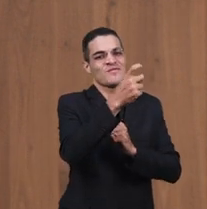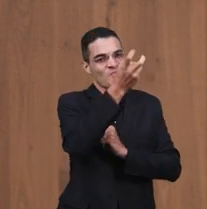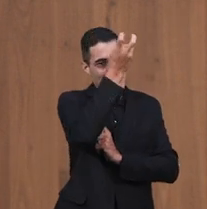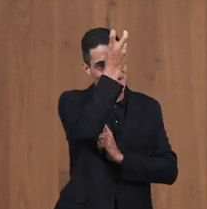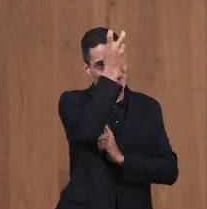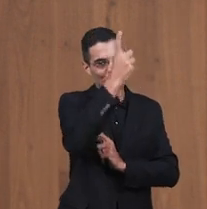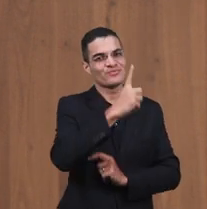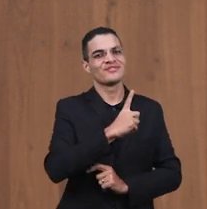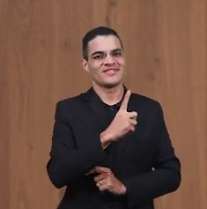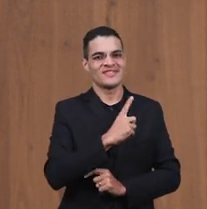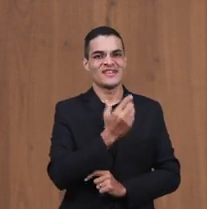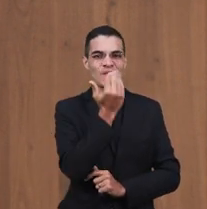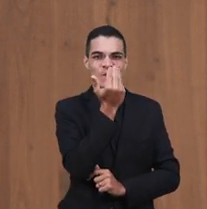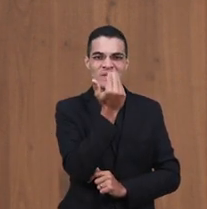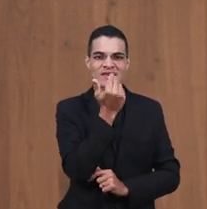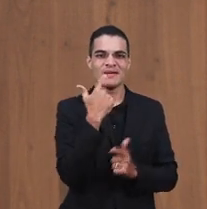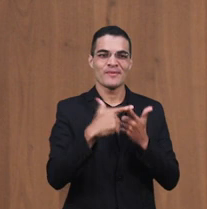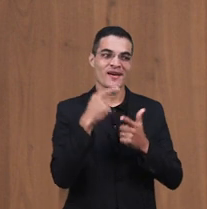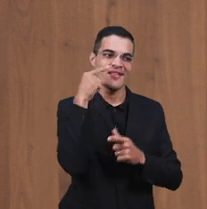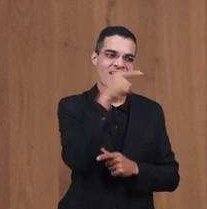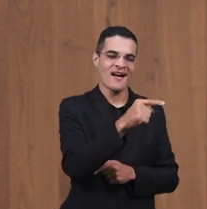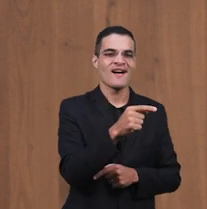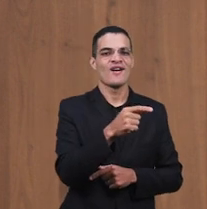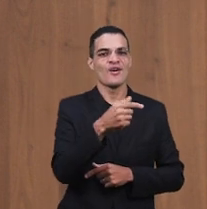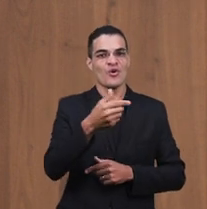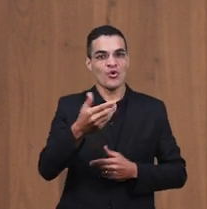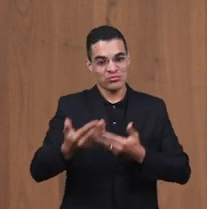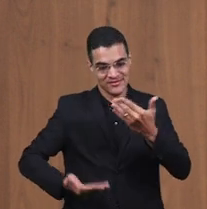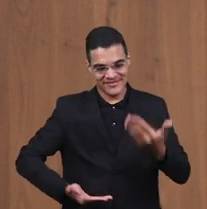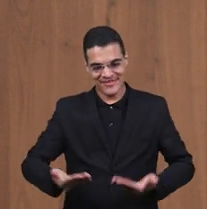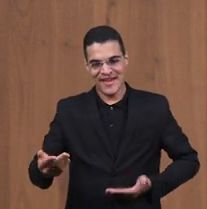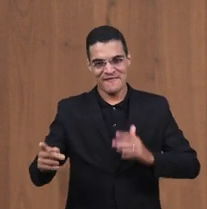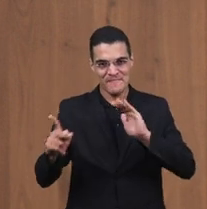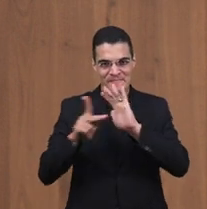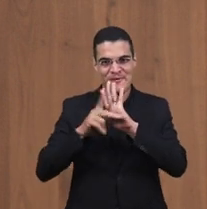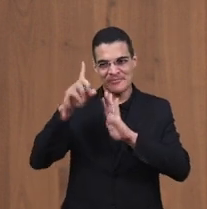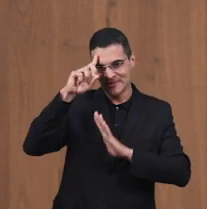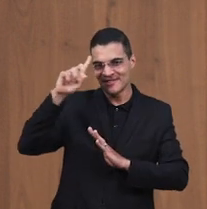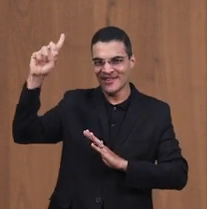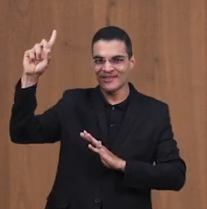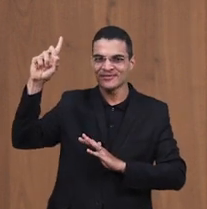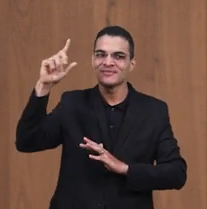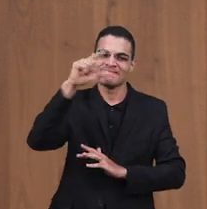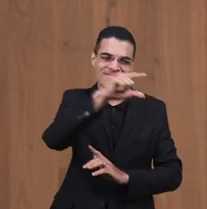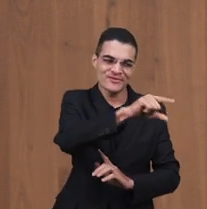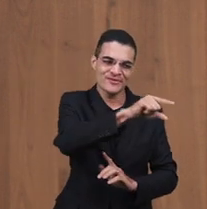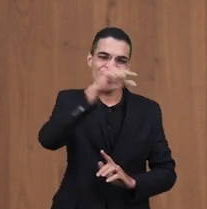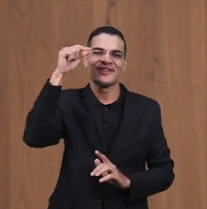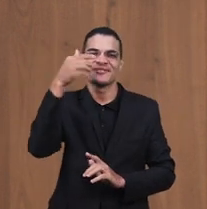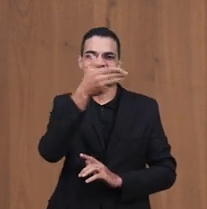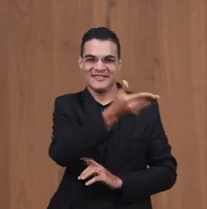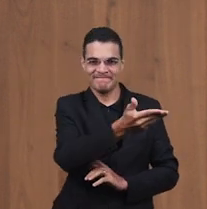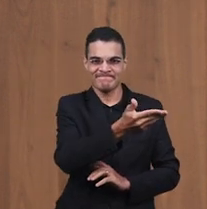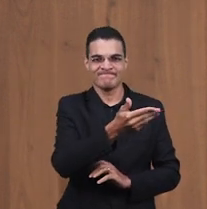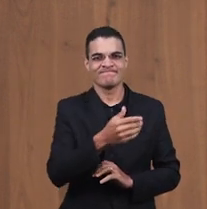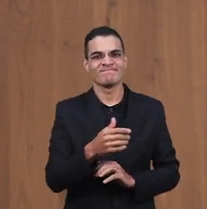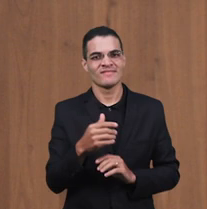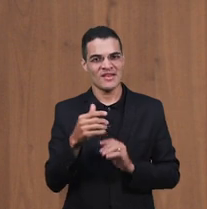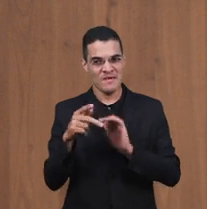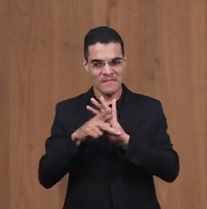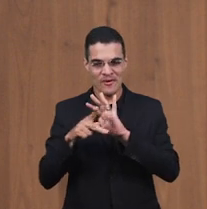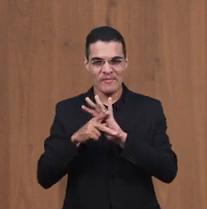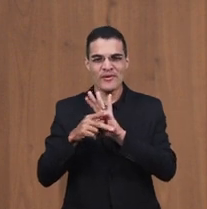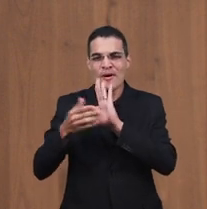De Deus Foi usado Dentro Do poder De Deus Daquilo que Deus Tinha planejado E foi